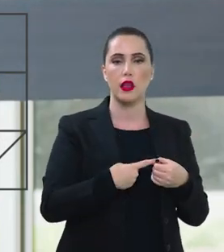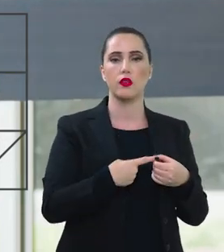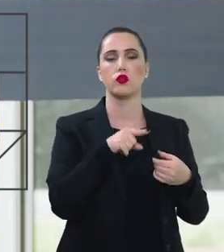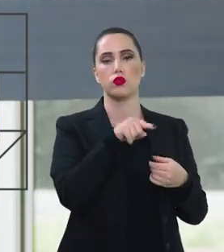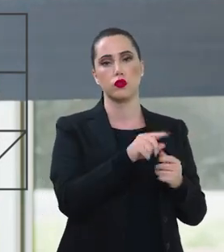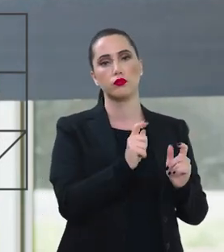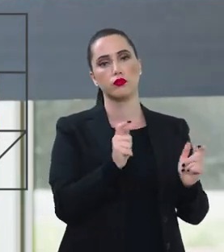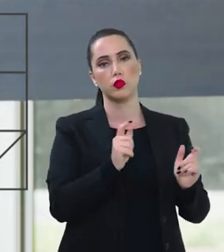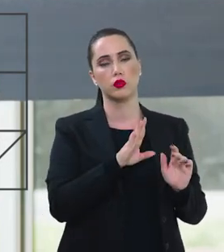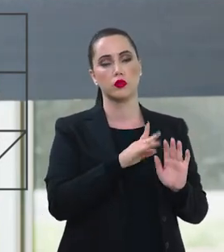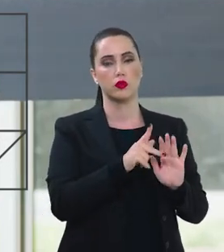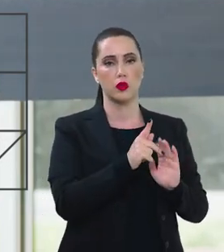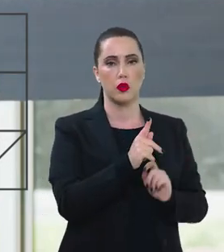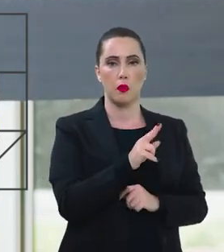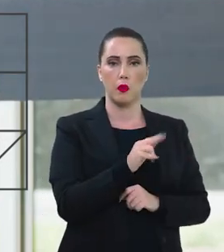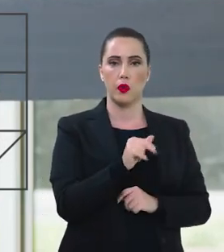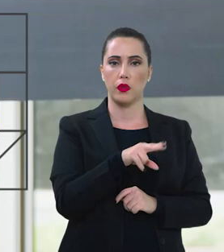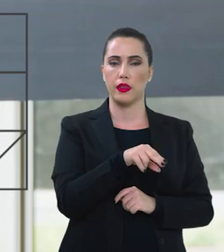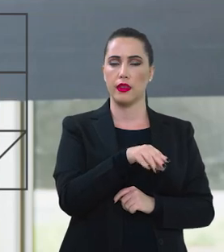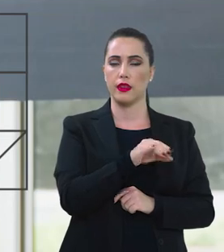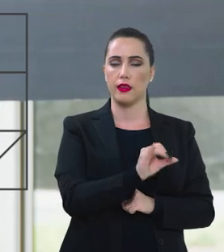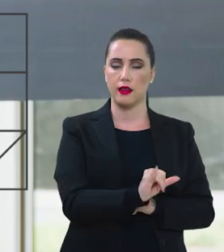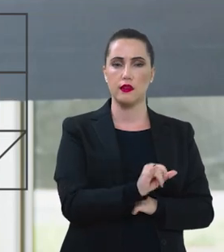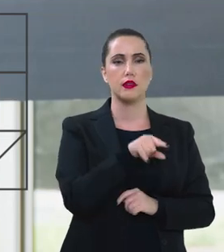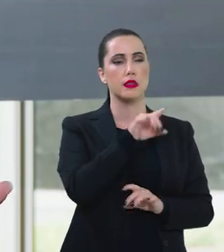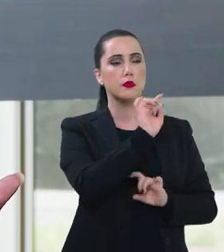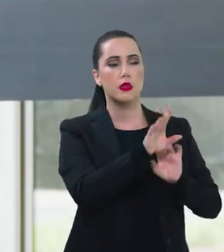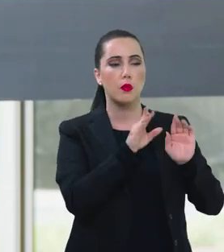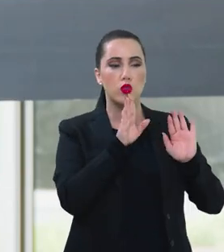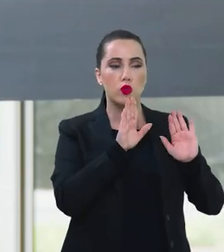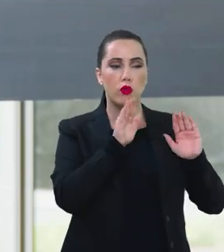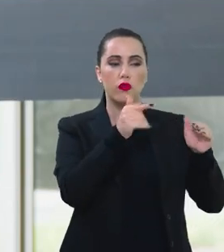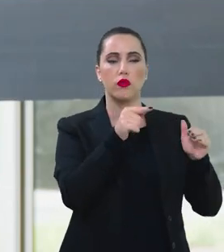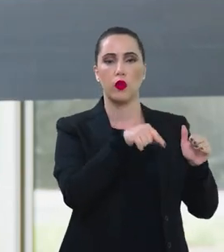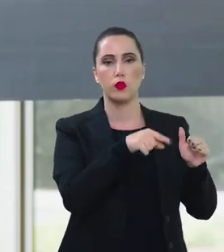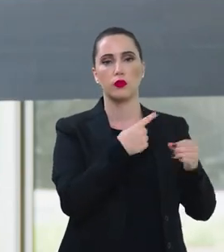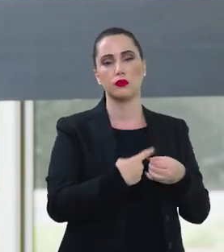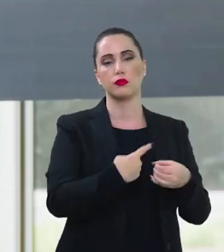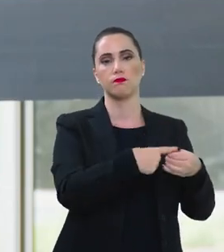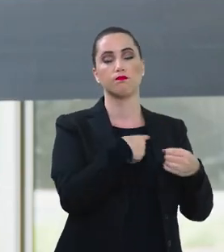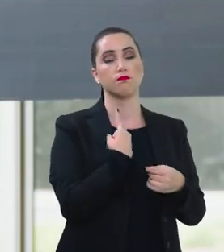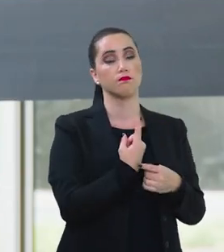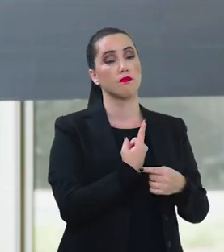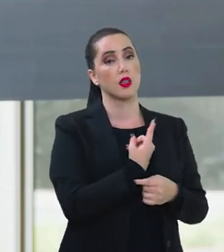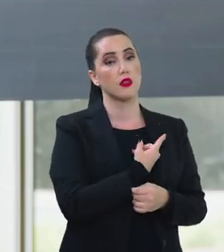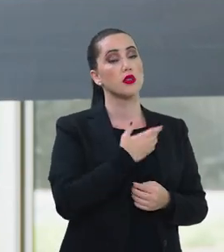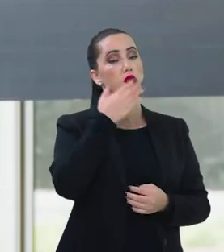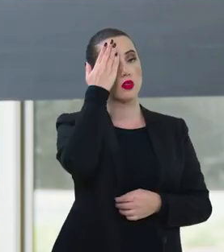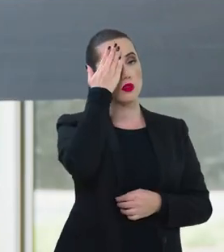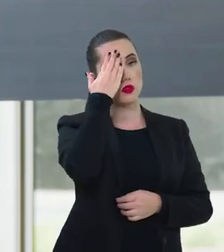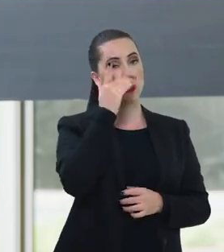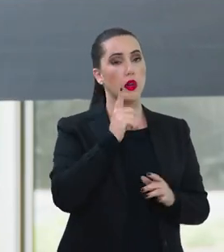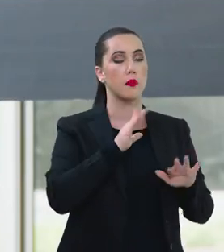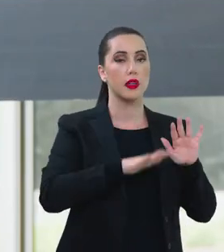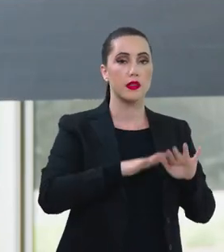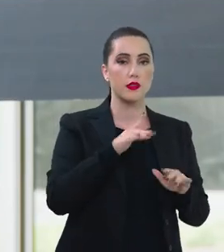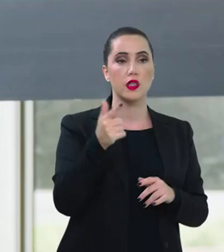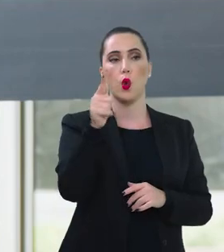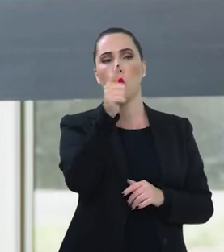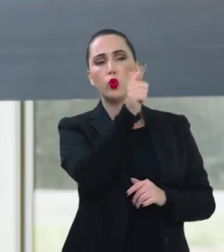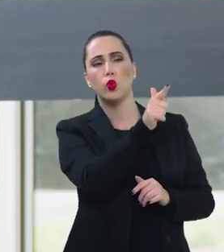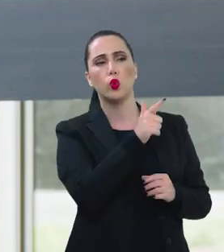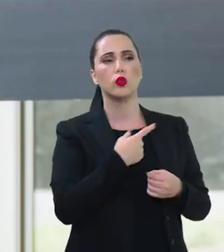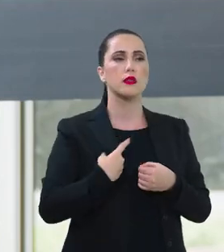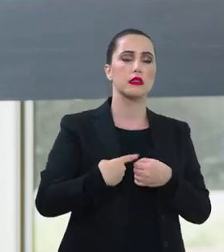o trabalho, em especial do Pronasso, nessas cidades. Mas, a gente sabe que sempre pode ter um